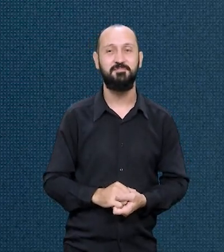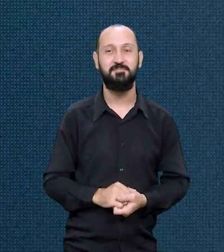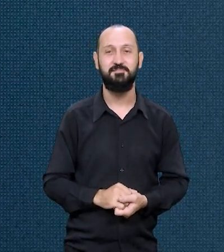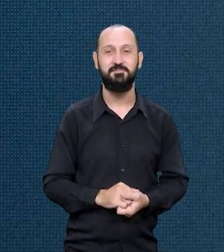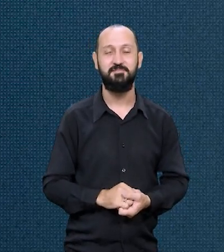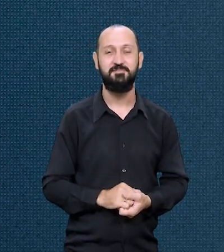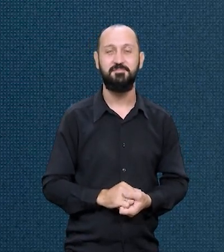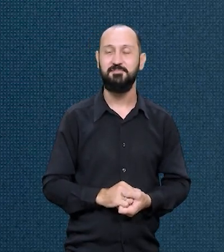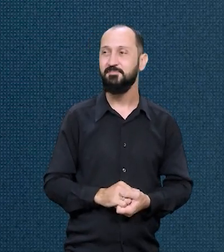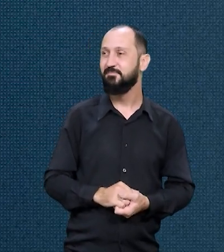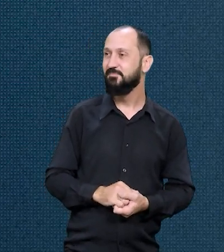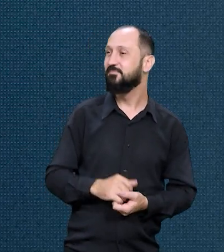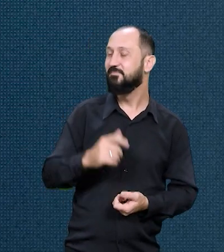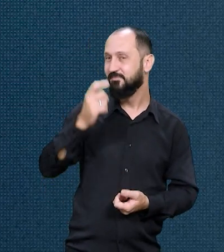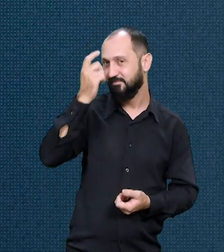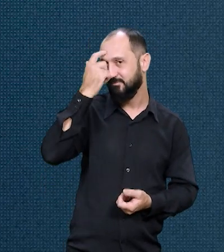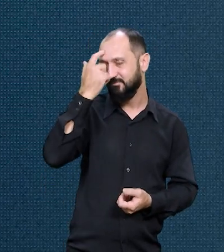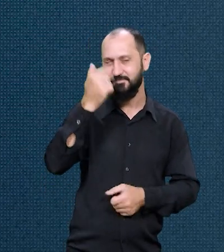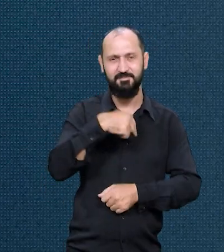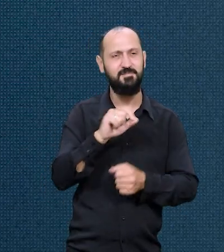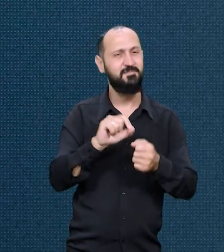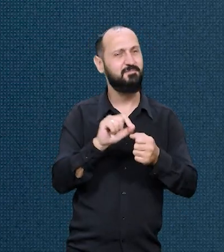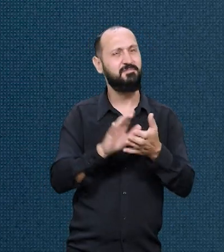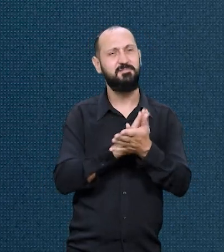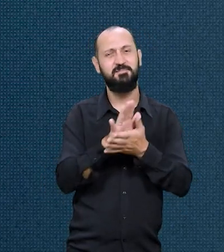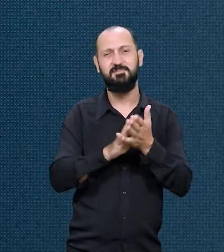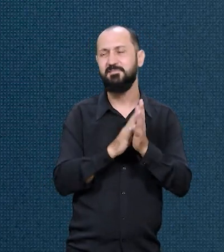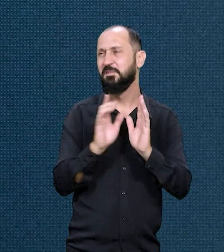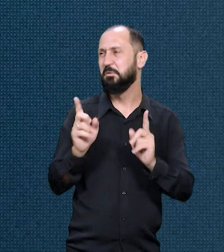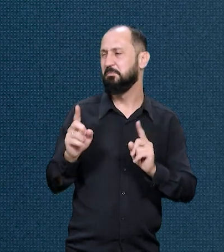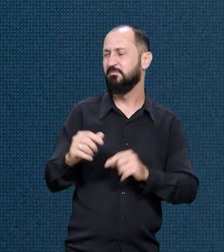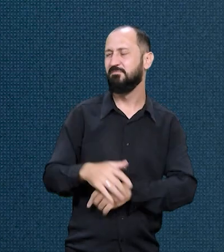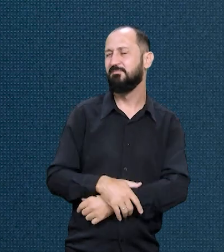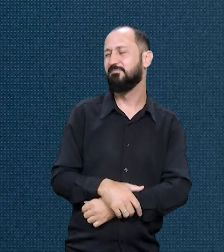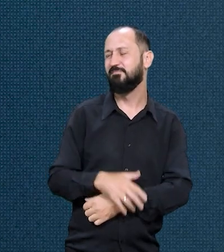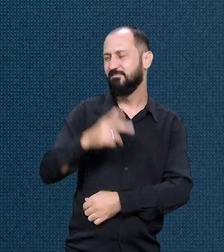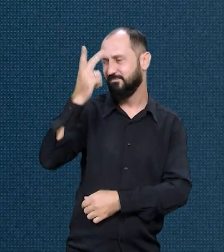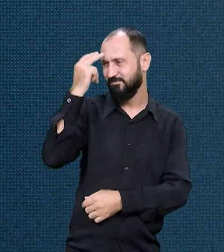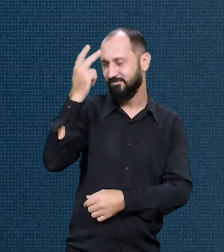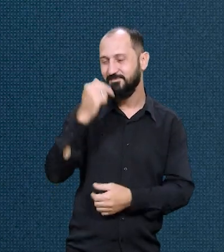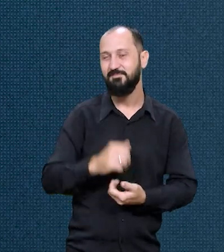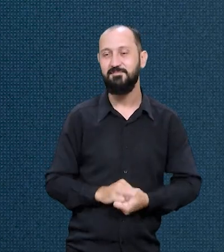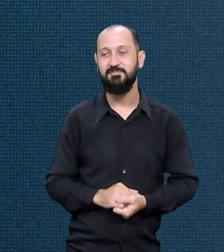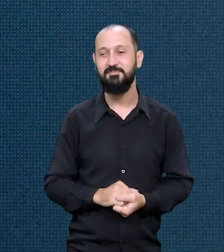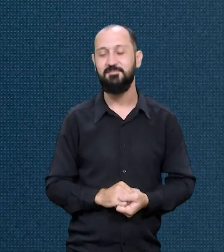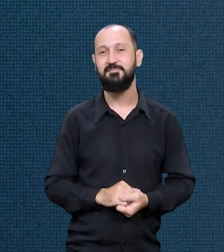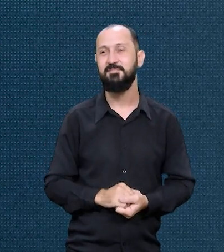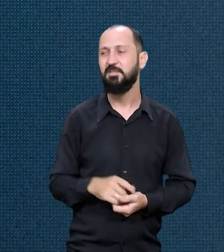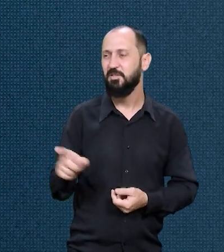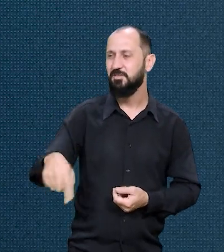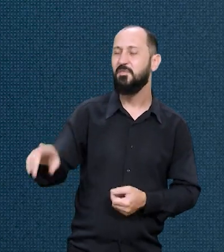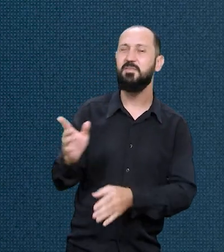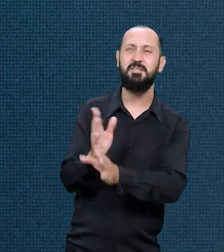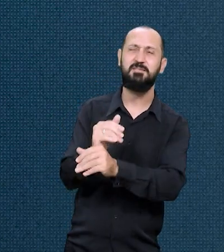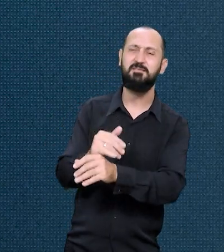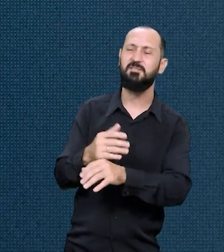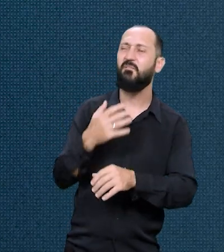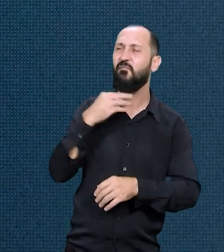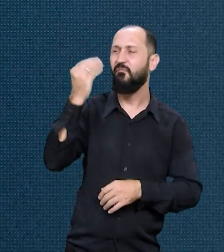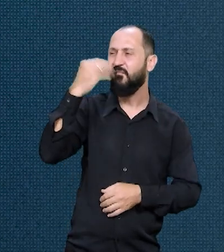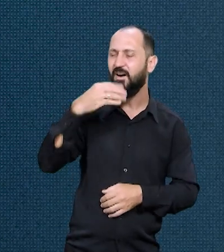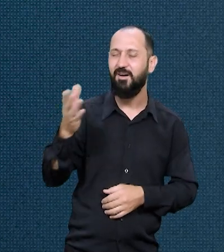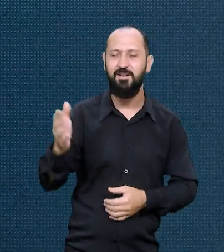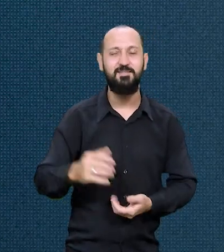Você está me achando, isso aqui não é nada para mim. Oh, o que é isso? Tinha botou todo mundo de frouxo. Você tem que olhar, ó.